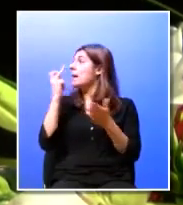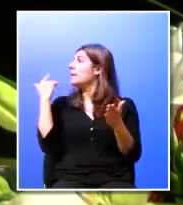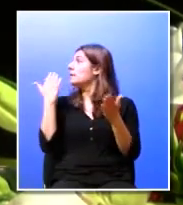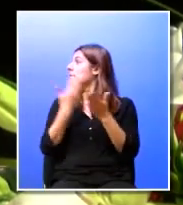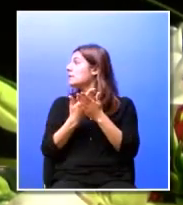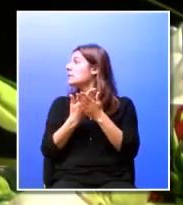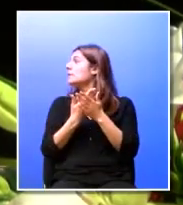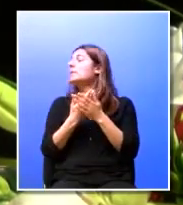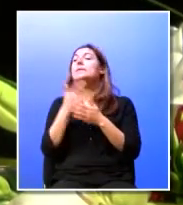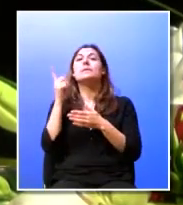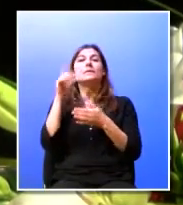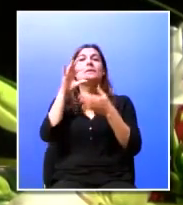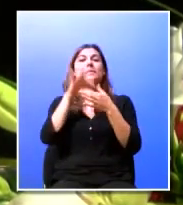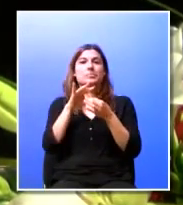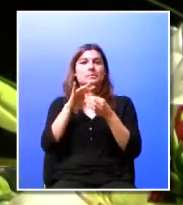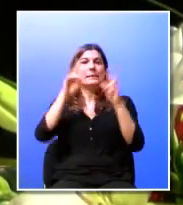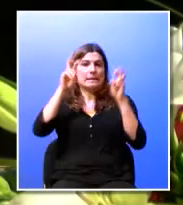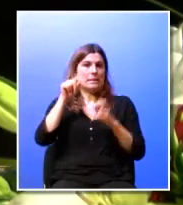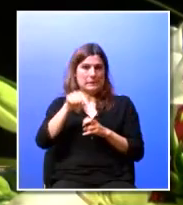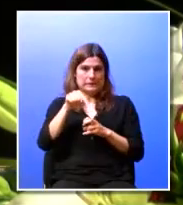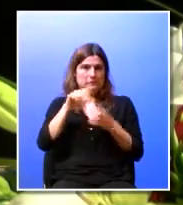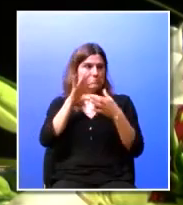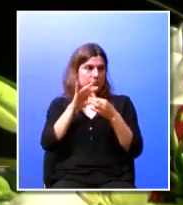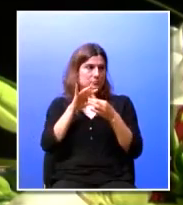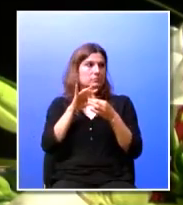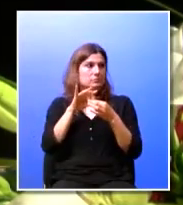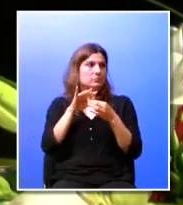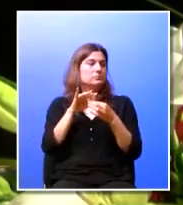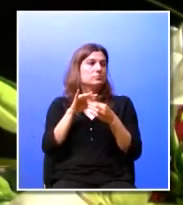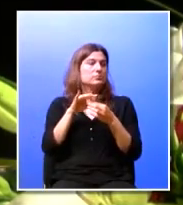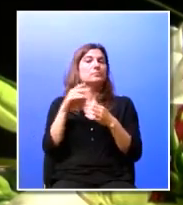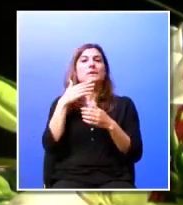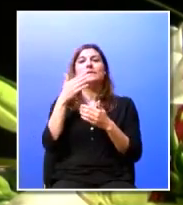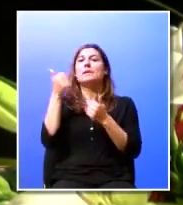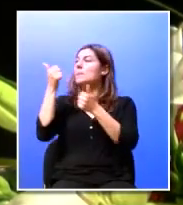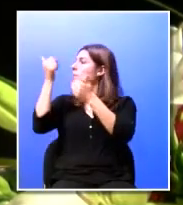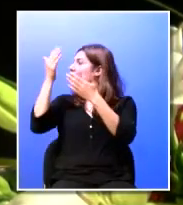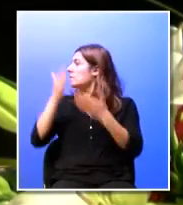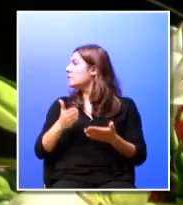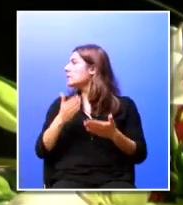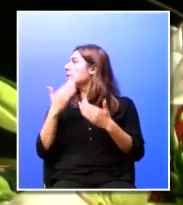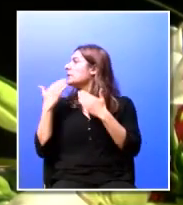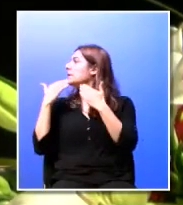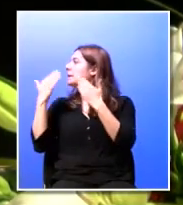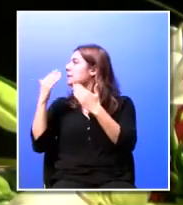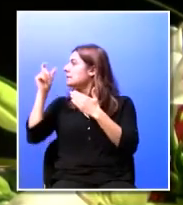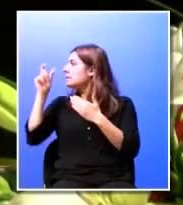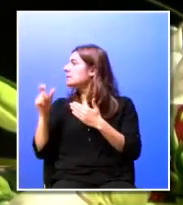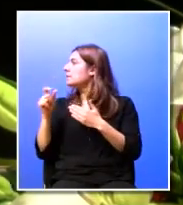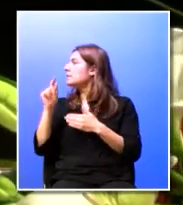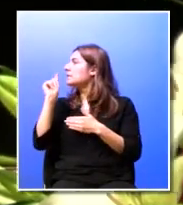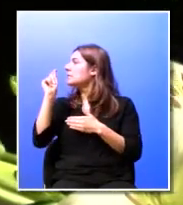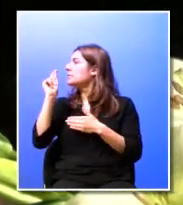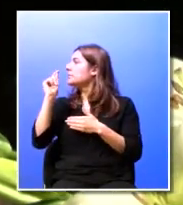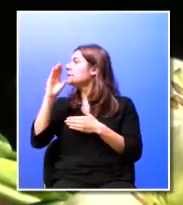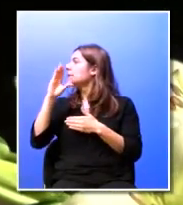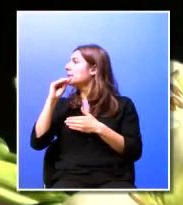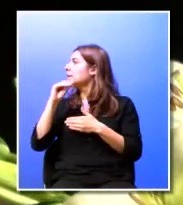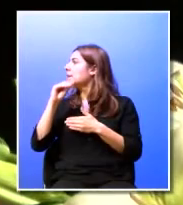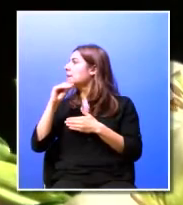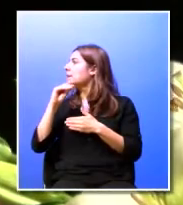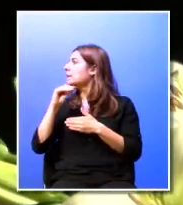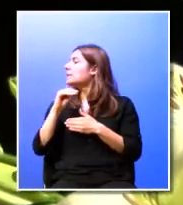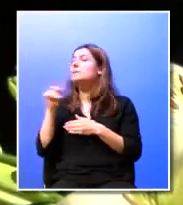um fenómeno que tem tudo a ver com este painel e nesse sentido gostaria de lhes dar as boas-vindas e agradecer por ter 10 minutos para partilhar connosco